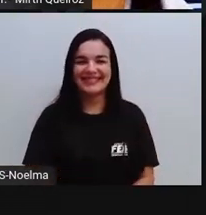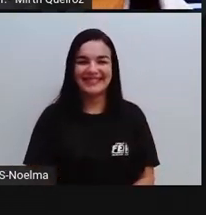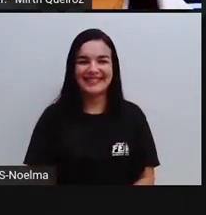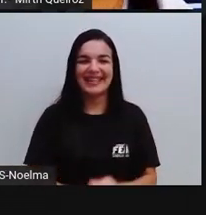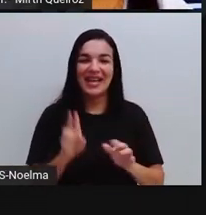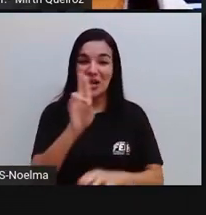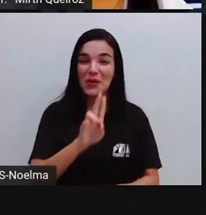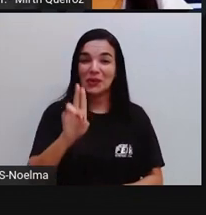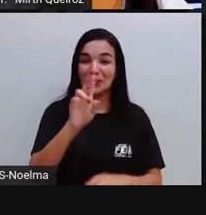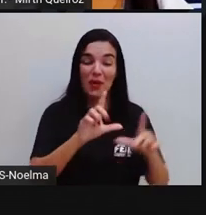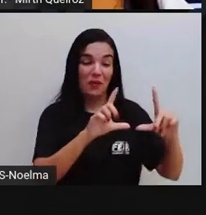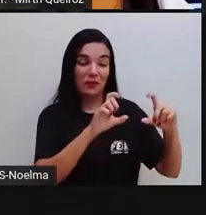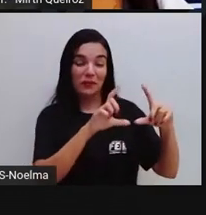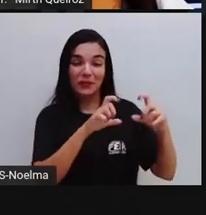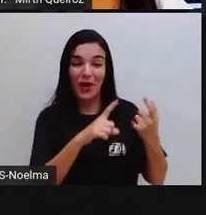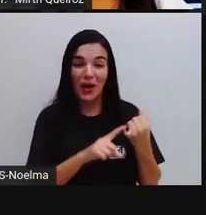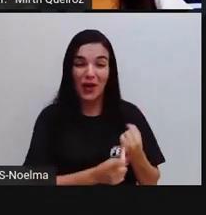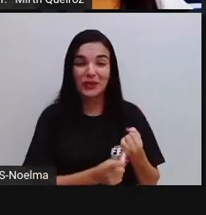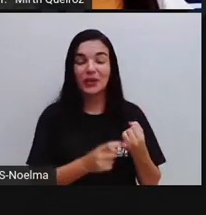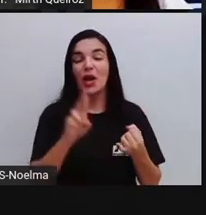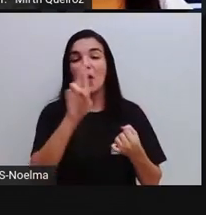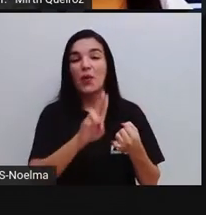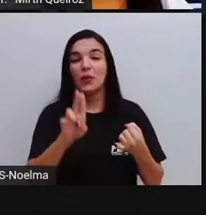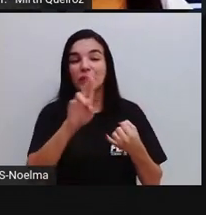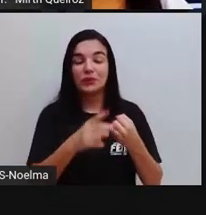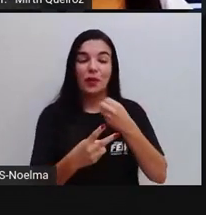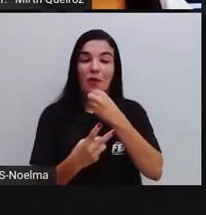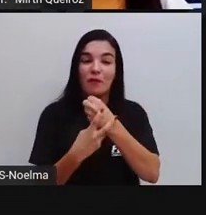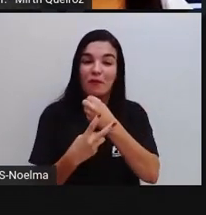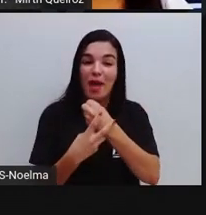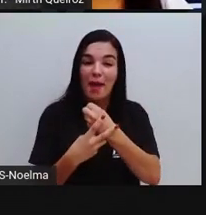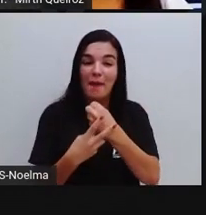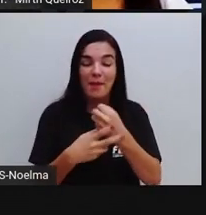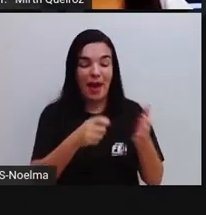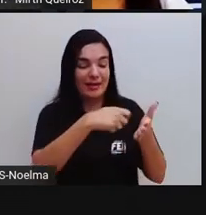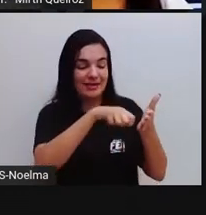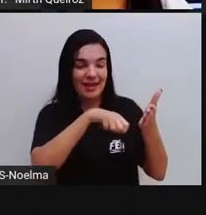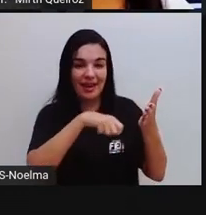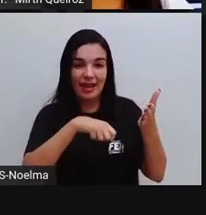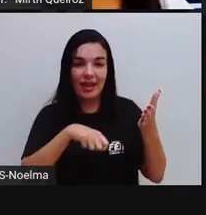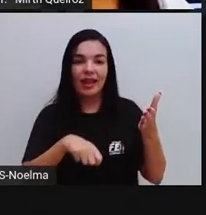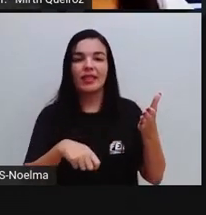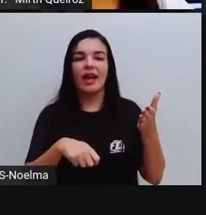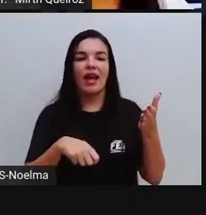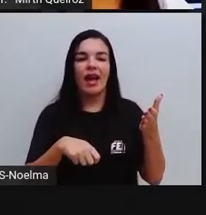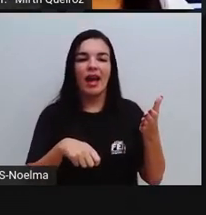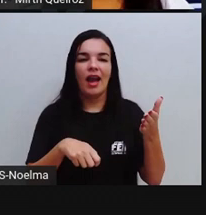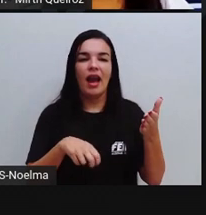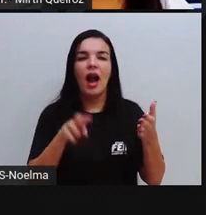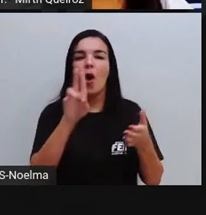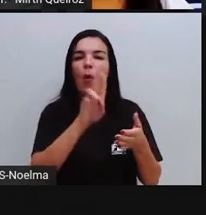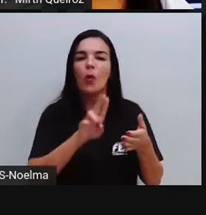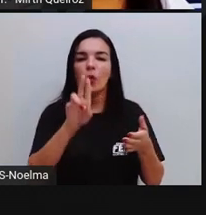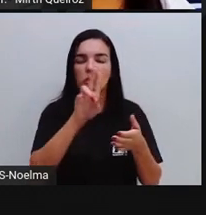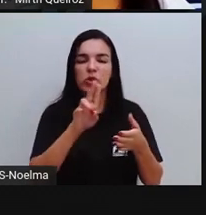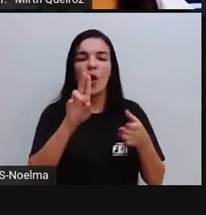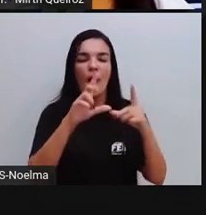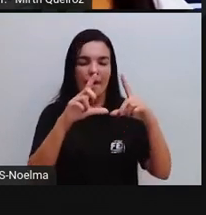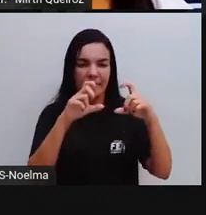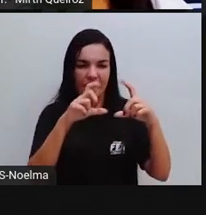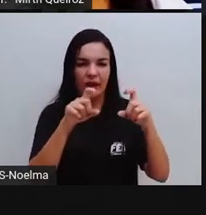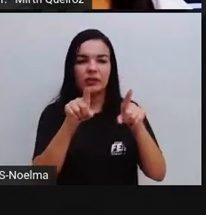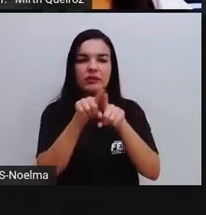utilizou-se a imagem, nós utilizamos aqui a linguagem verbal, que é a escrita, a não verbal, que é a própria imagem,